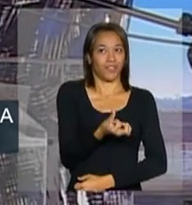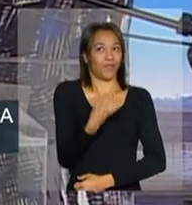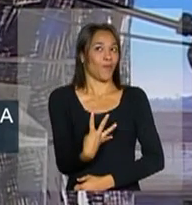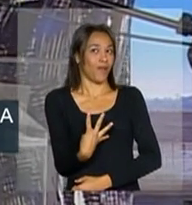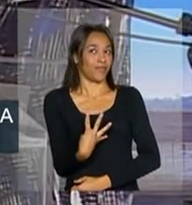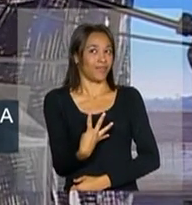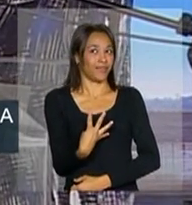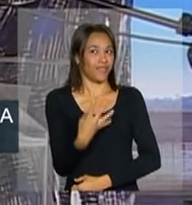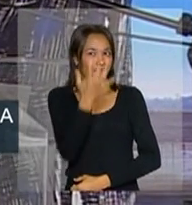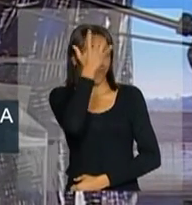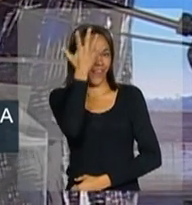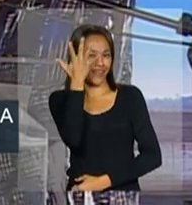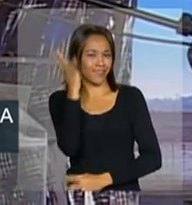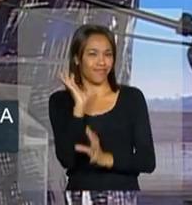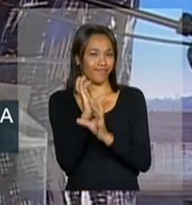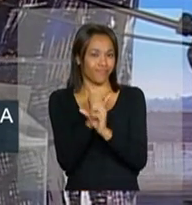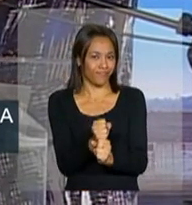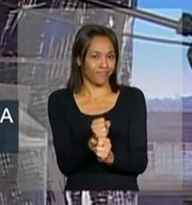É fácil.